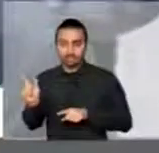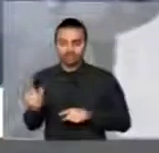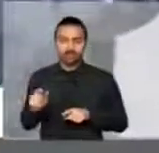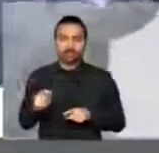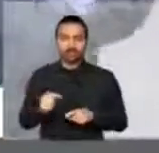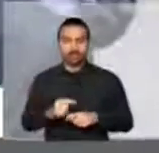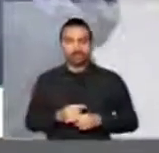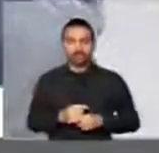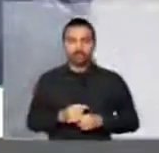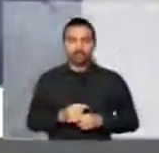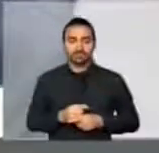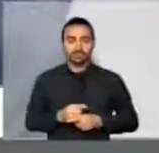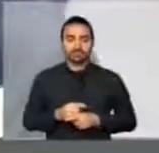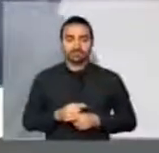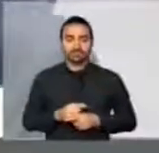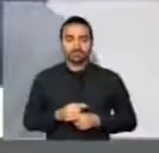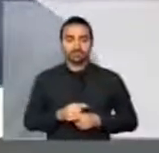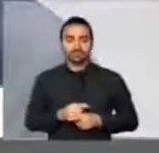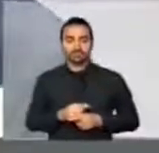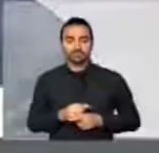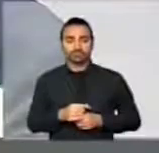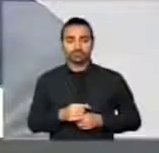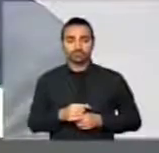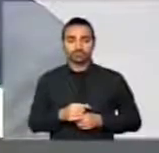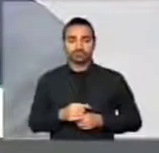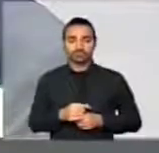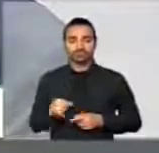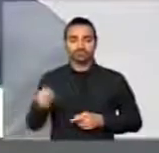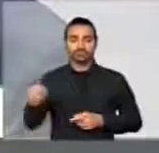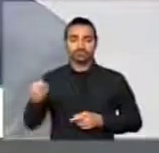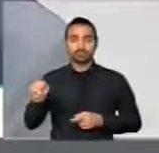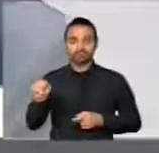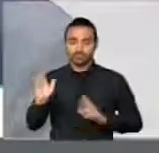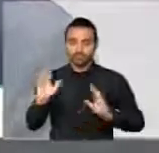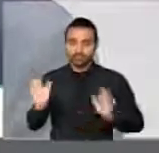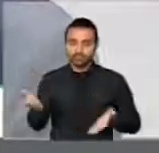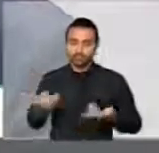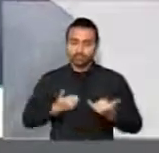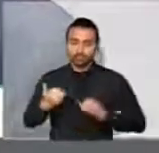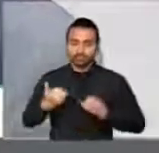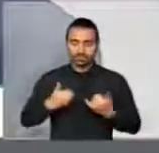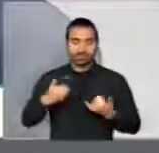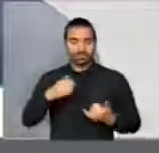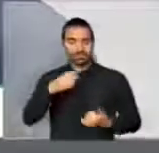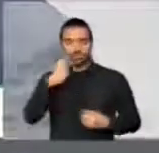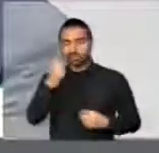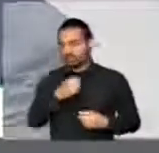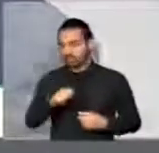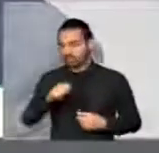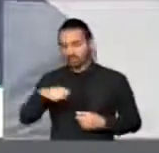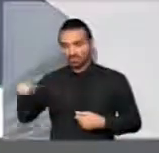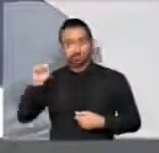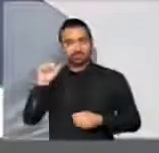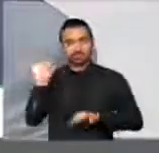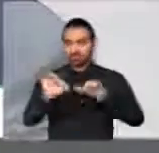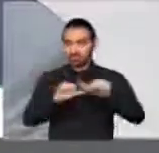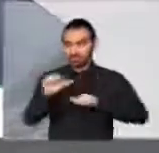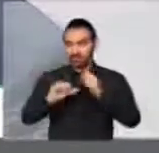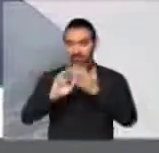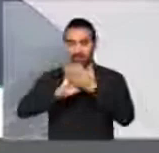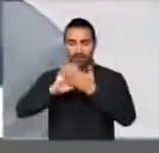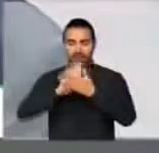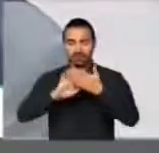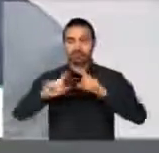sobre o impeachment. Sua Excelência nos reiterando que isso não deve alterar nenhuma outra